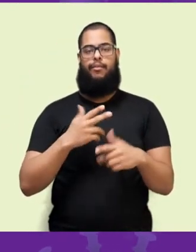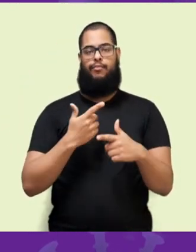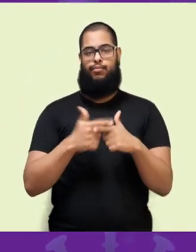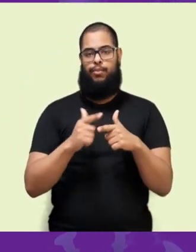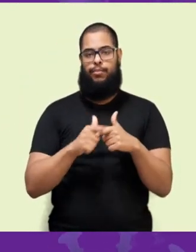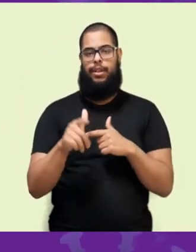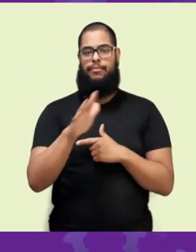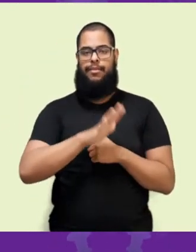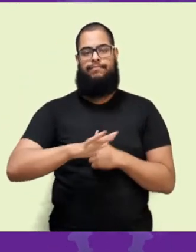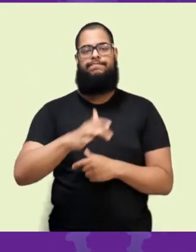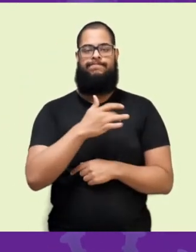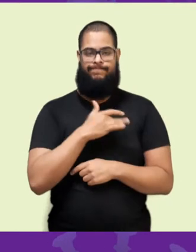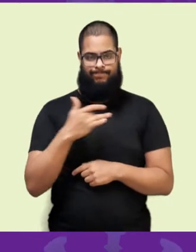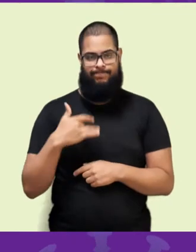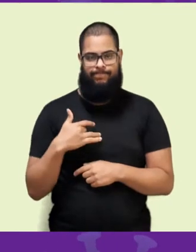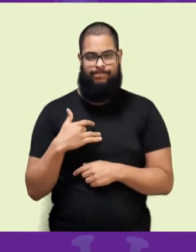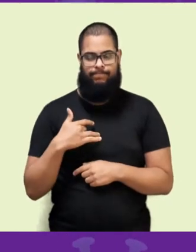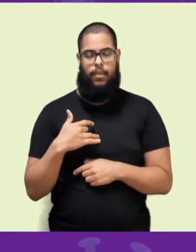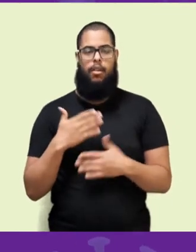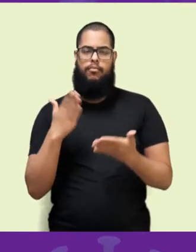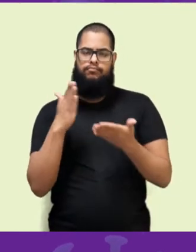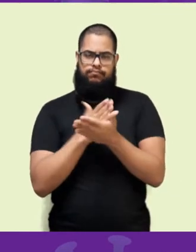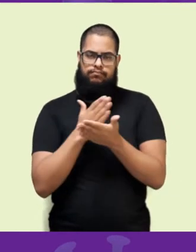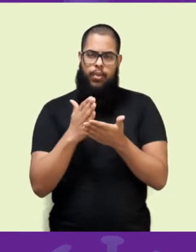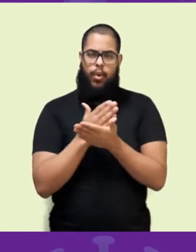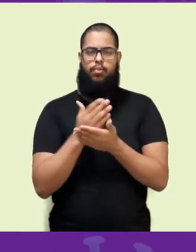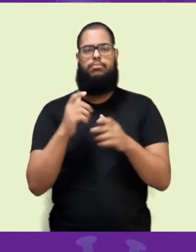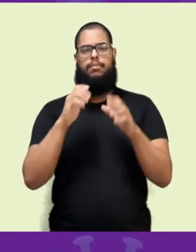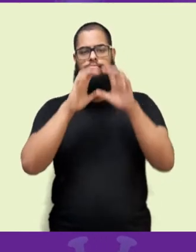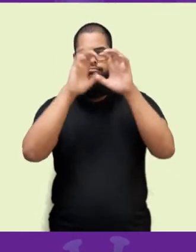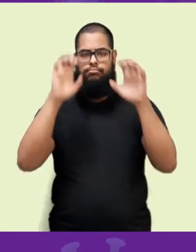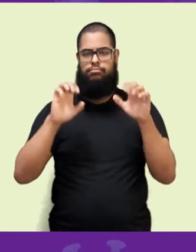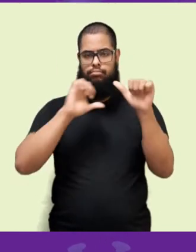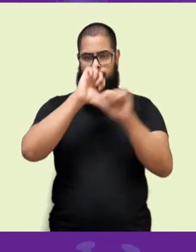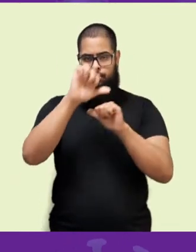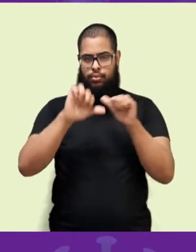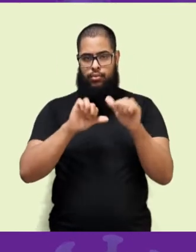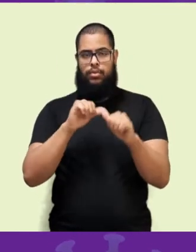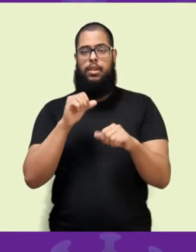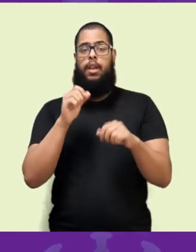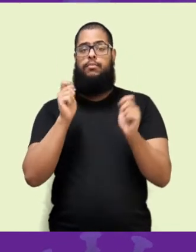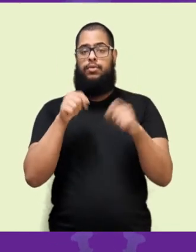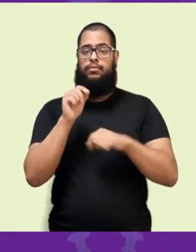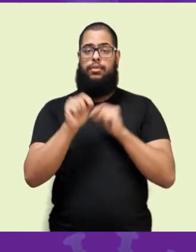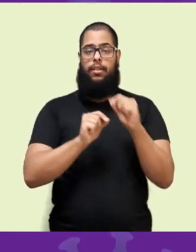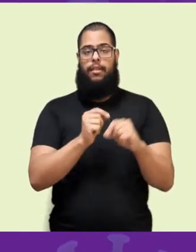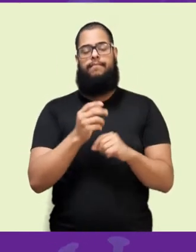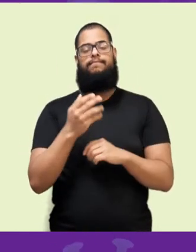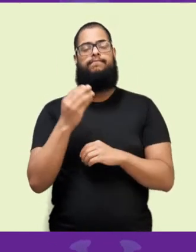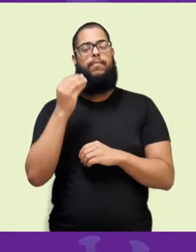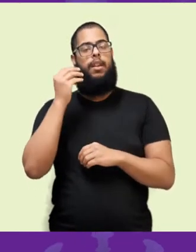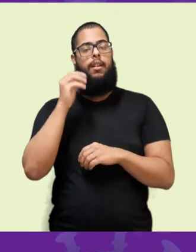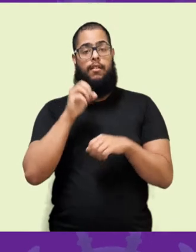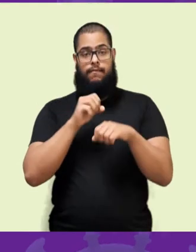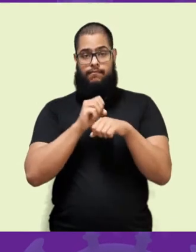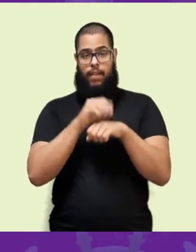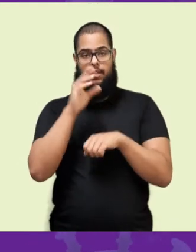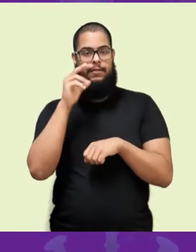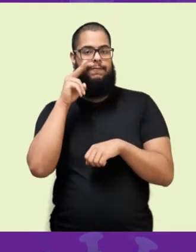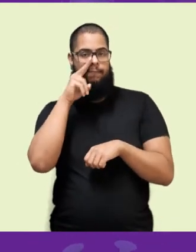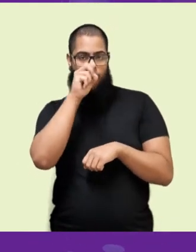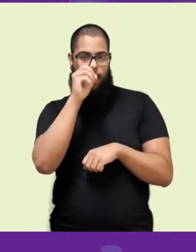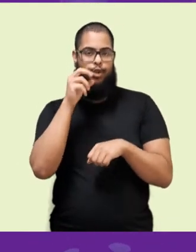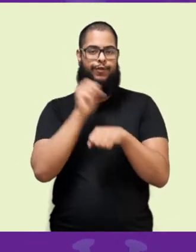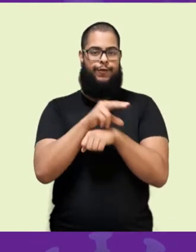ter implicação epidemiológica. Algumas mudanças que acontecerem no vírus podem caracterizar resistência ou